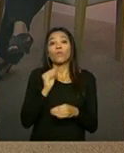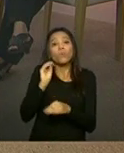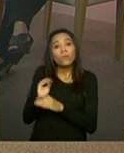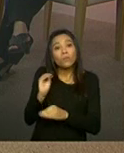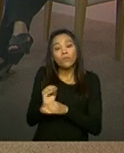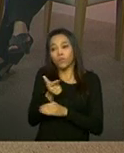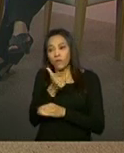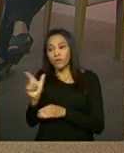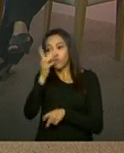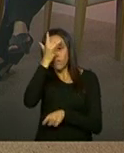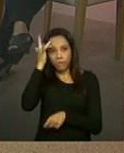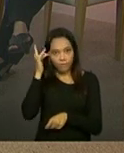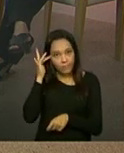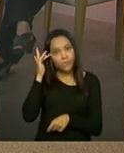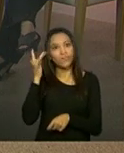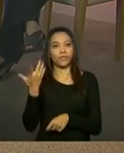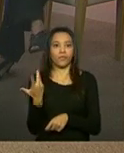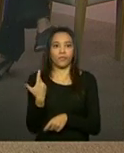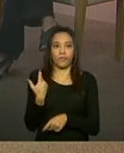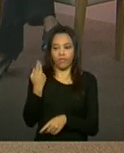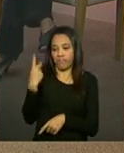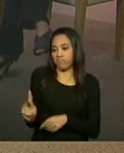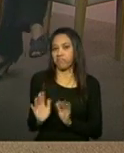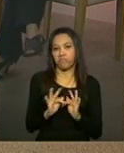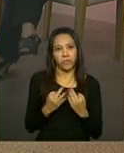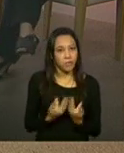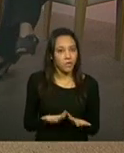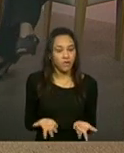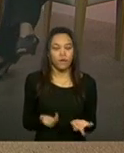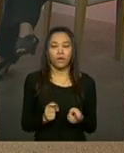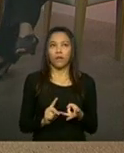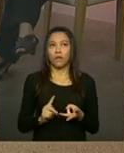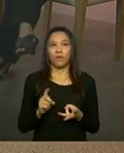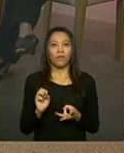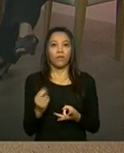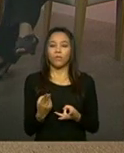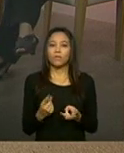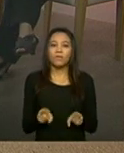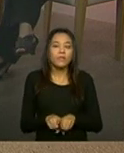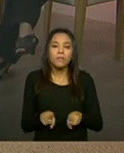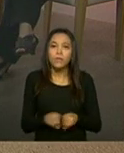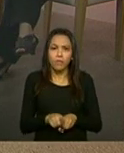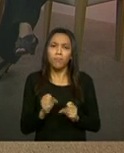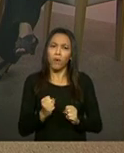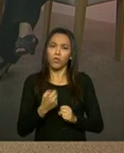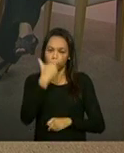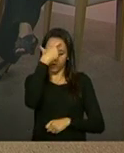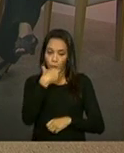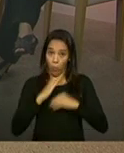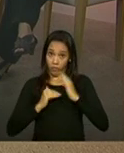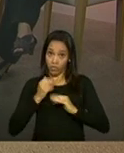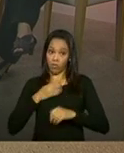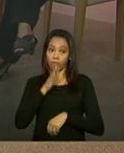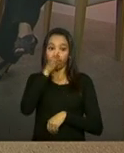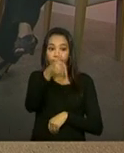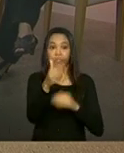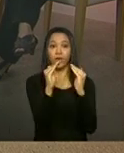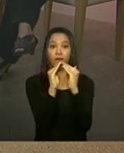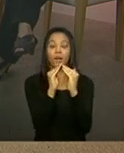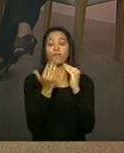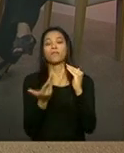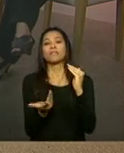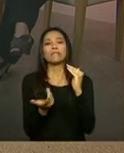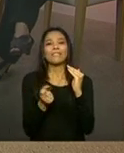Faz cuidado intensivo de um membro da família, pode ir. Ou o POMEM pode ser feita no domicílio quando se identifica, por exemplo, uma família em